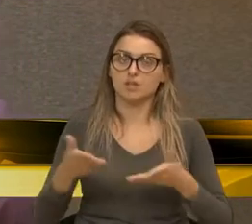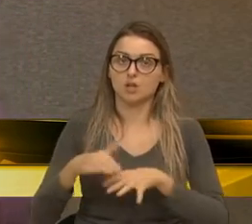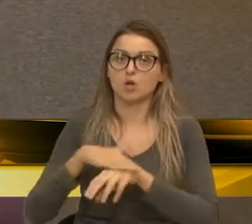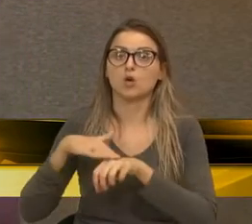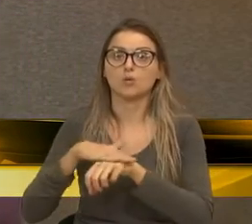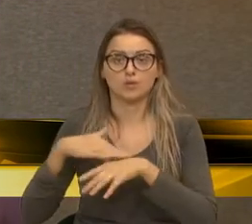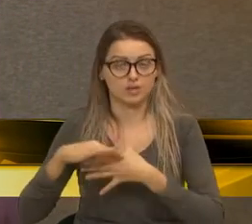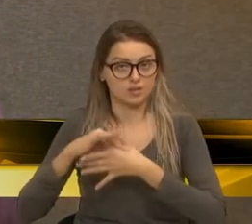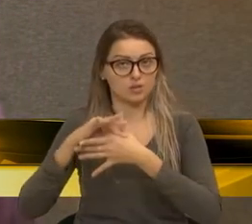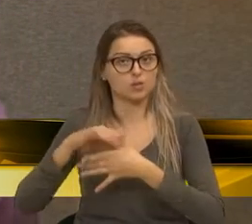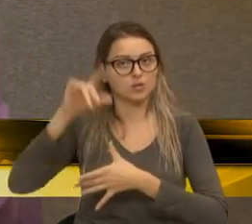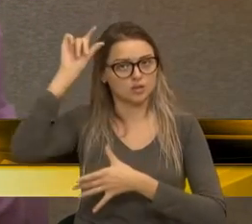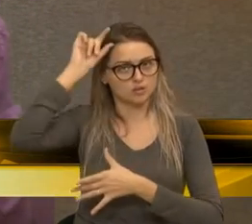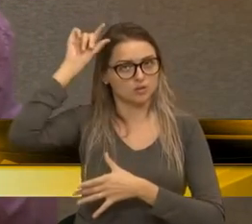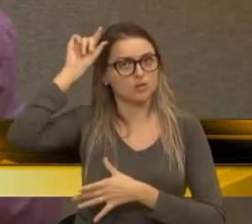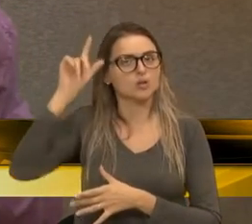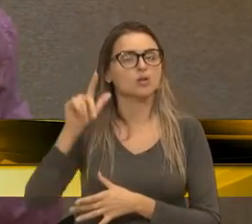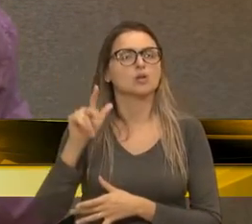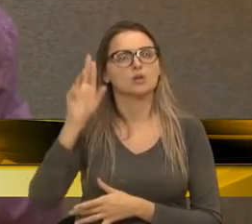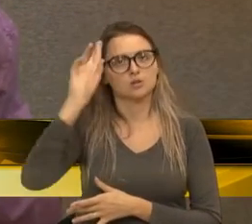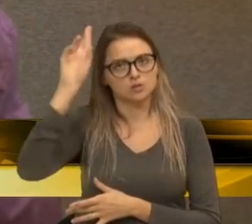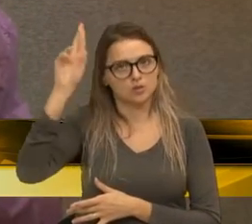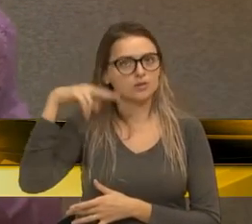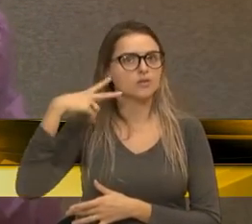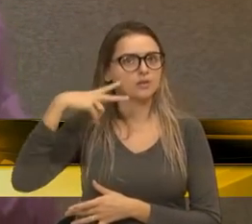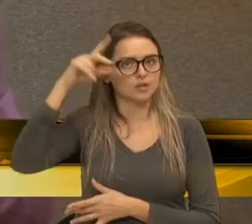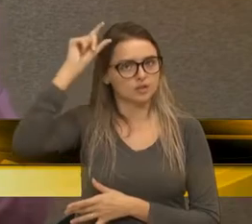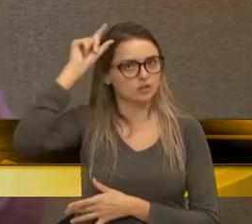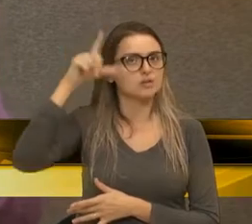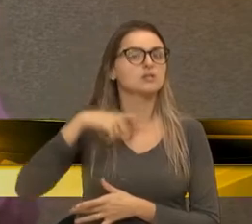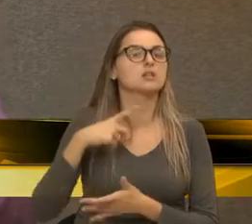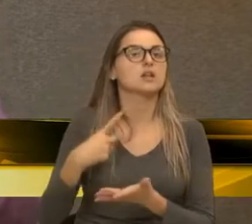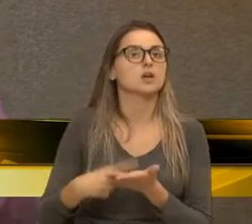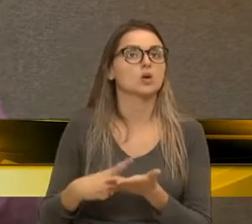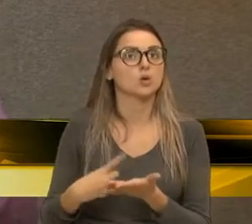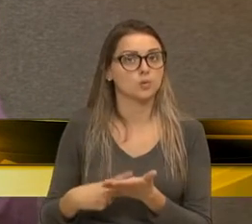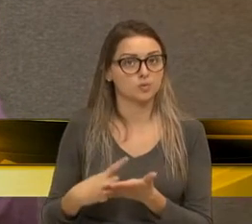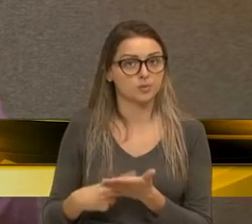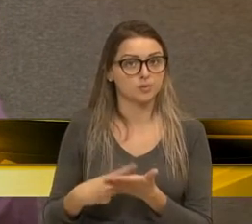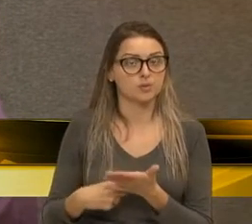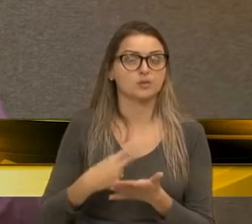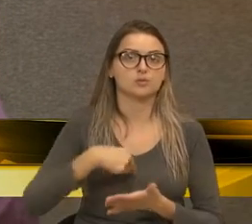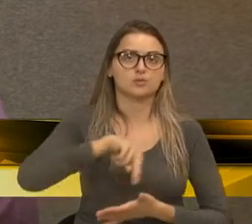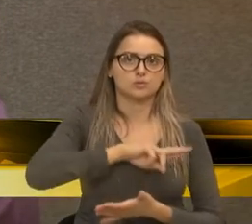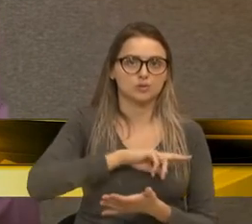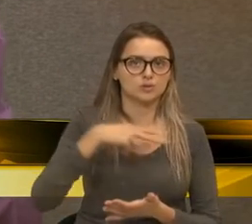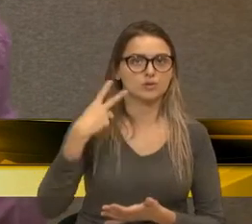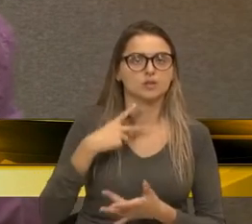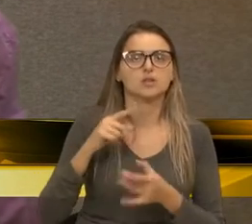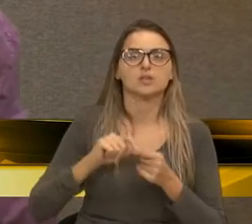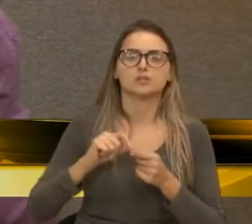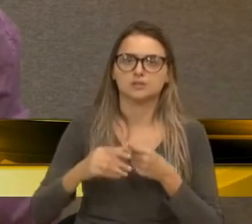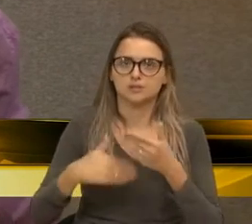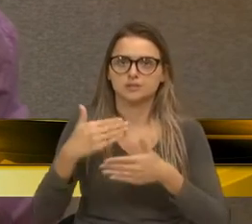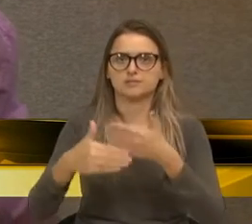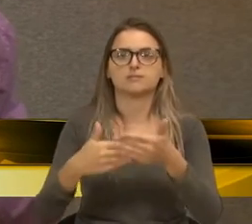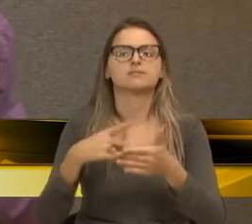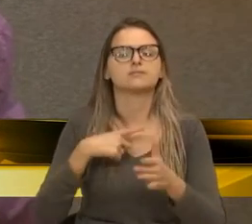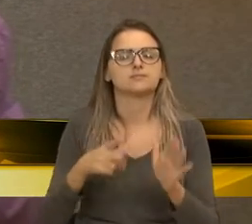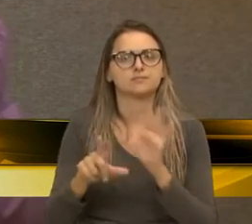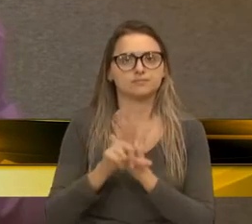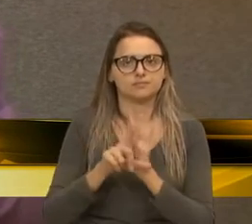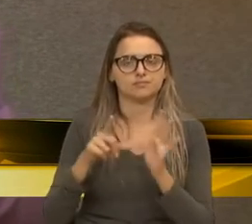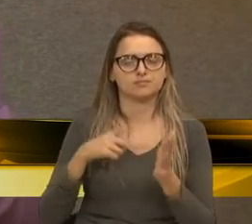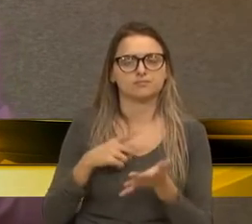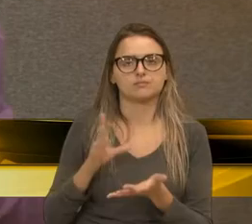com o chefe de gabinete, o vereador Chico Guerra, ele tem compromisso conosco de fazer andar. Tem lei, tem